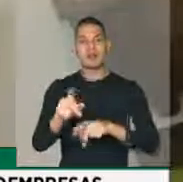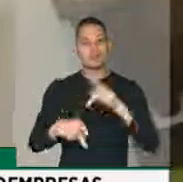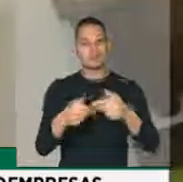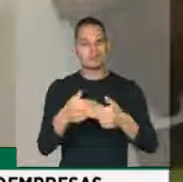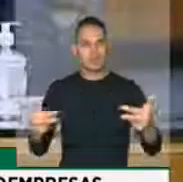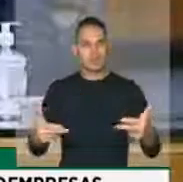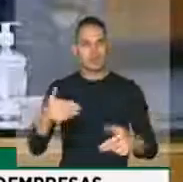deputado. O voto é sim.